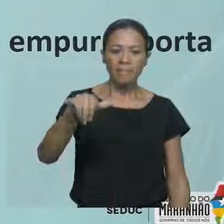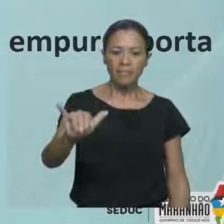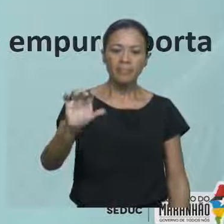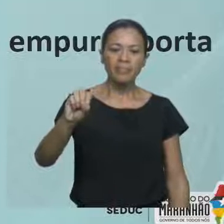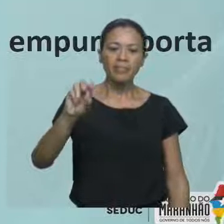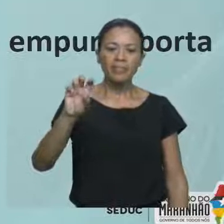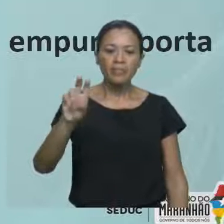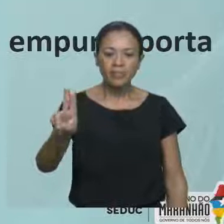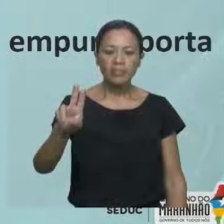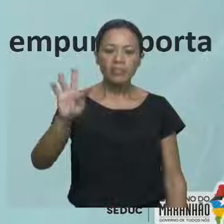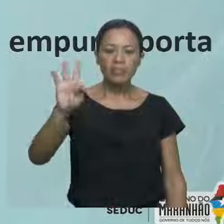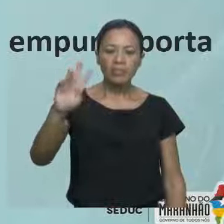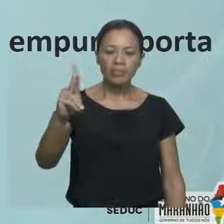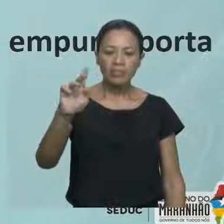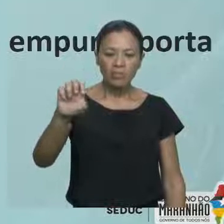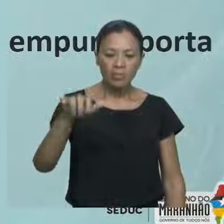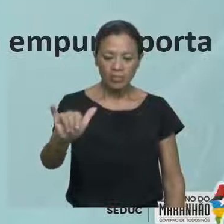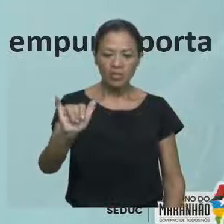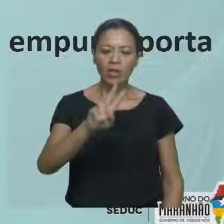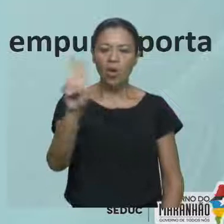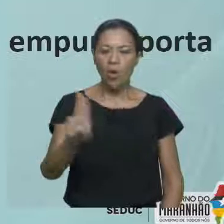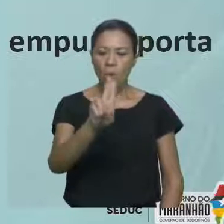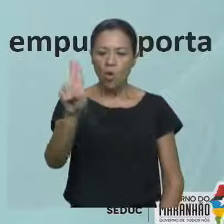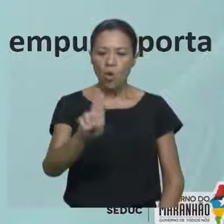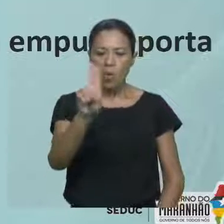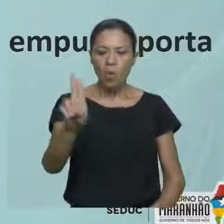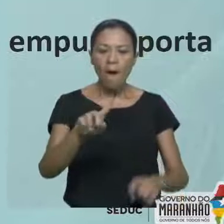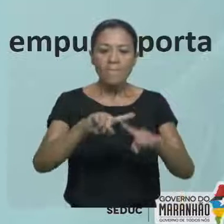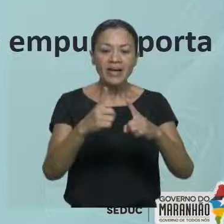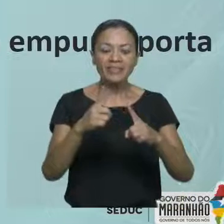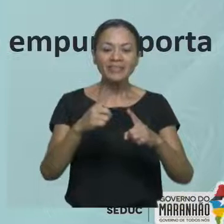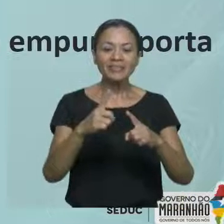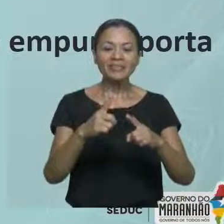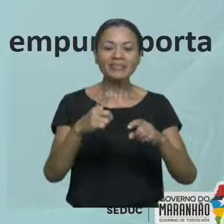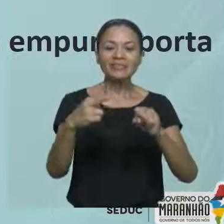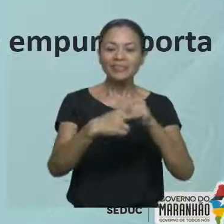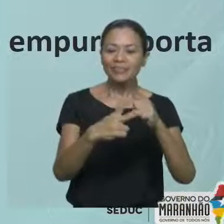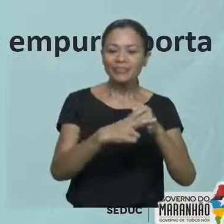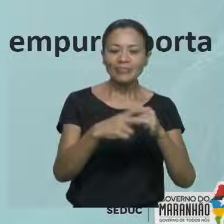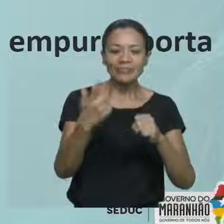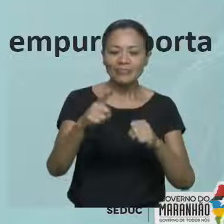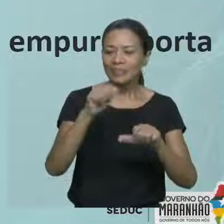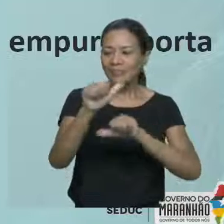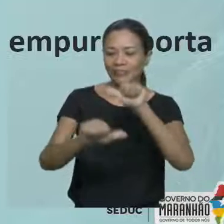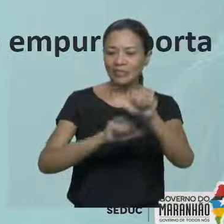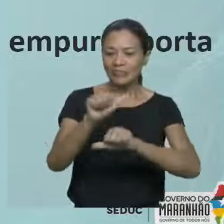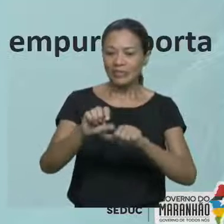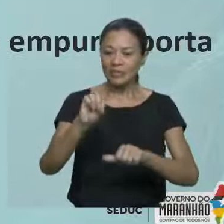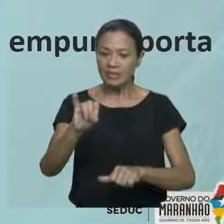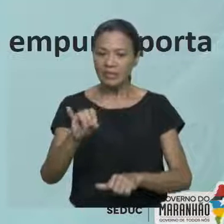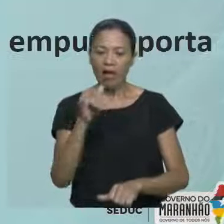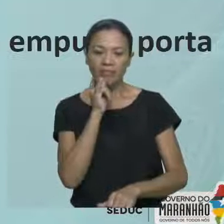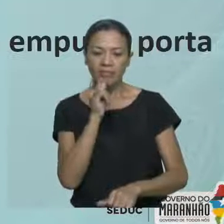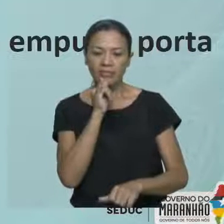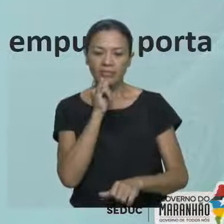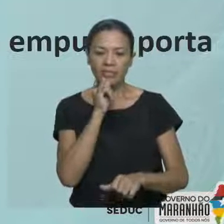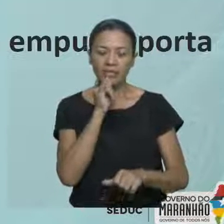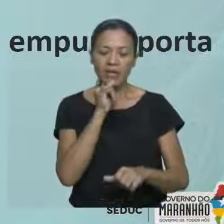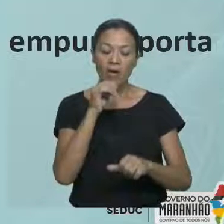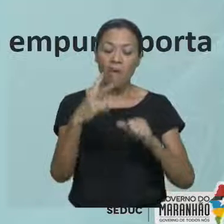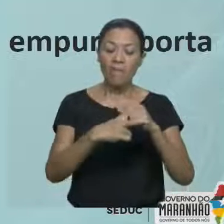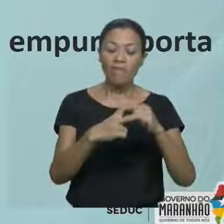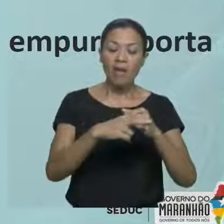esses próprios pronomes, mas o verbo na forma normal, sem alterações. Então, exemplo, se você tiver o verbo to live, o verbo morar,